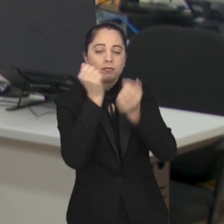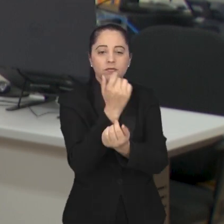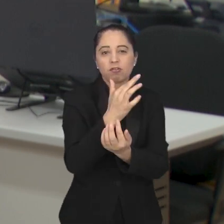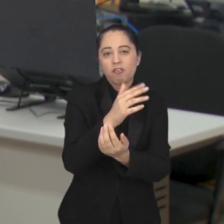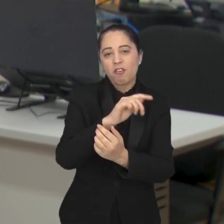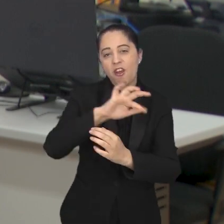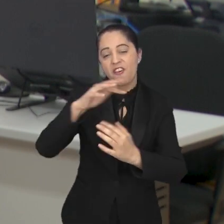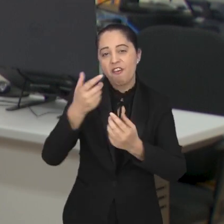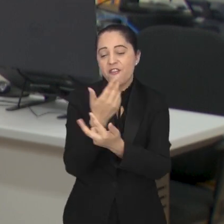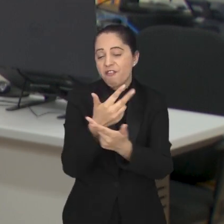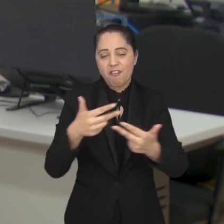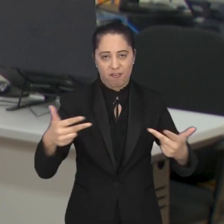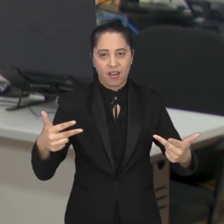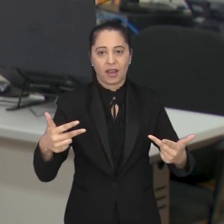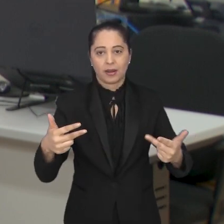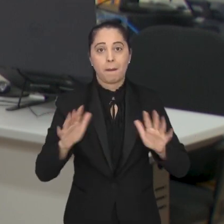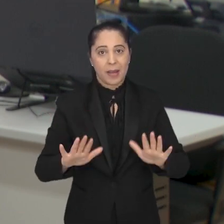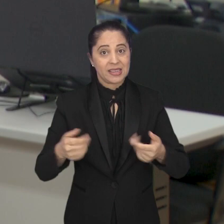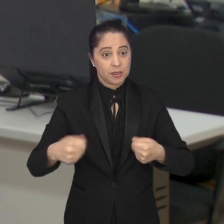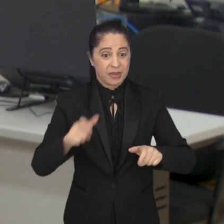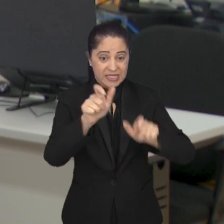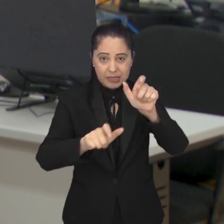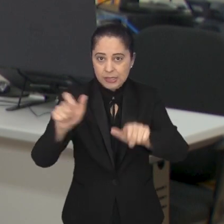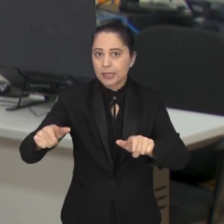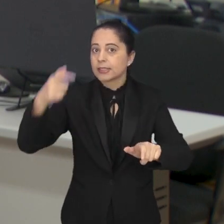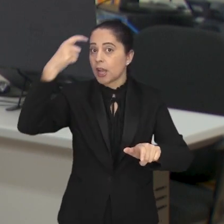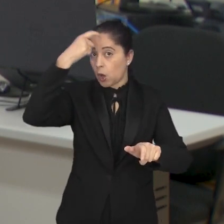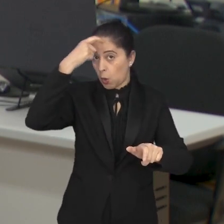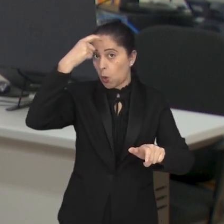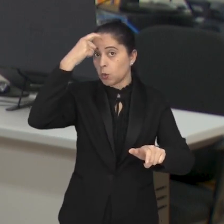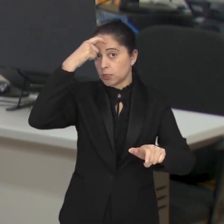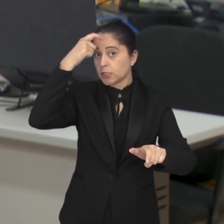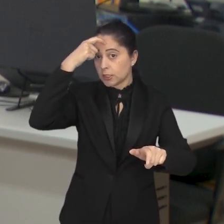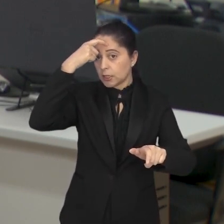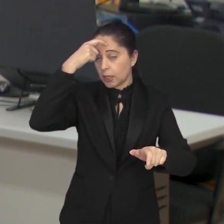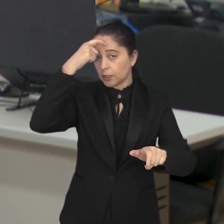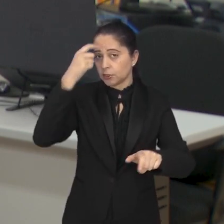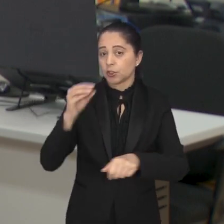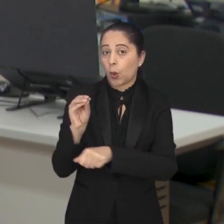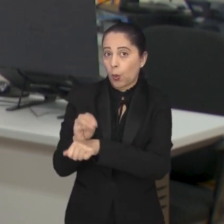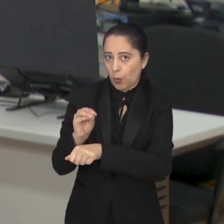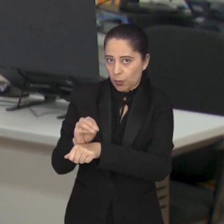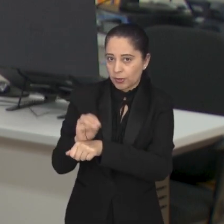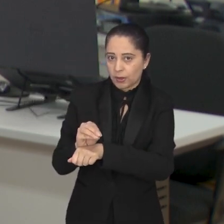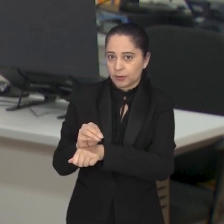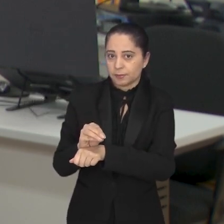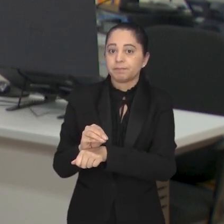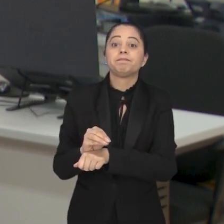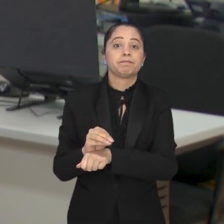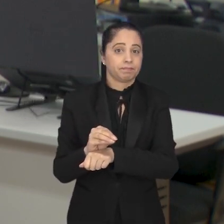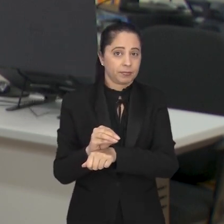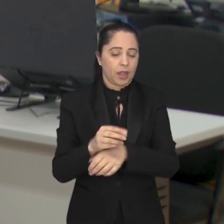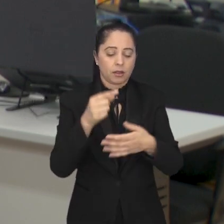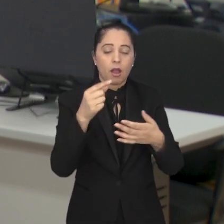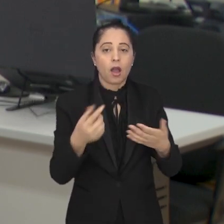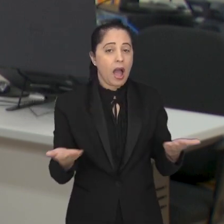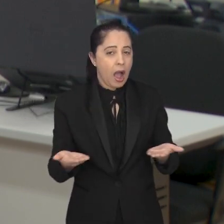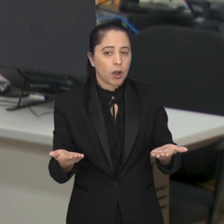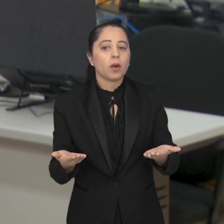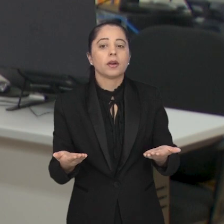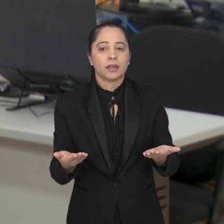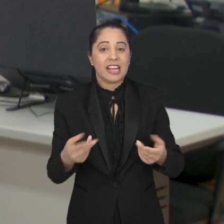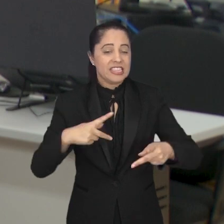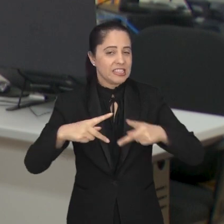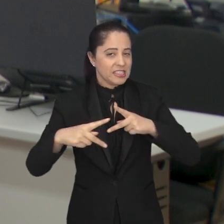diversos biomas. Mas é preciso que haja conscientização do trabalho de proteção das nascentes. E para incluir todos nesse